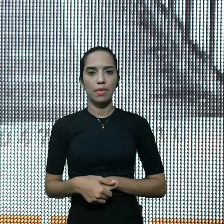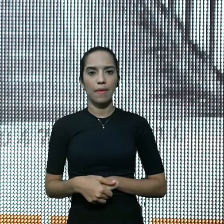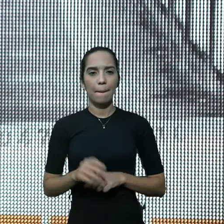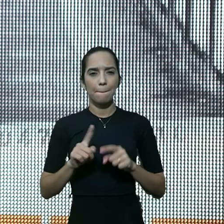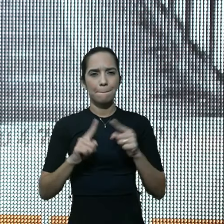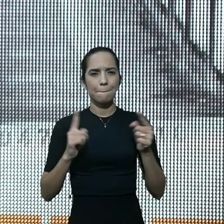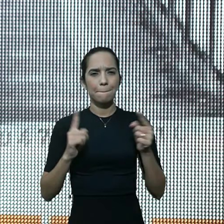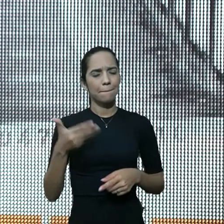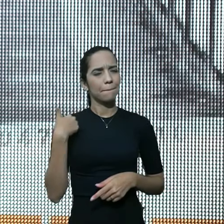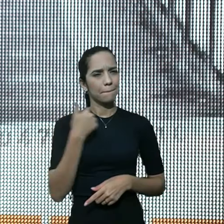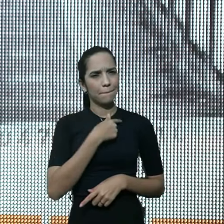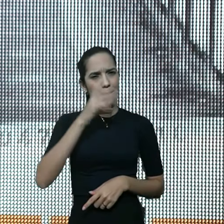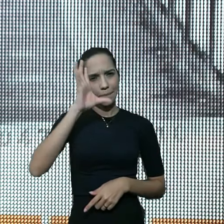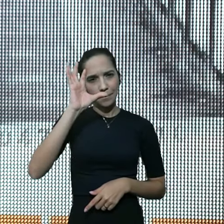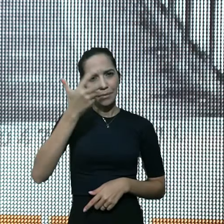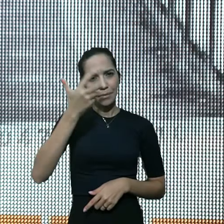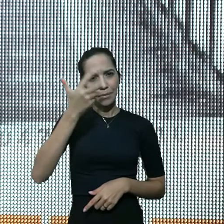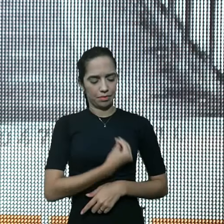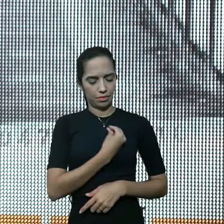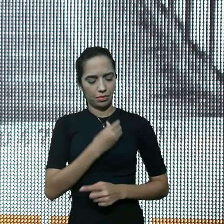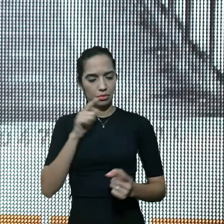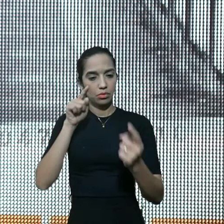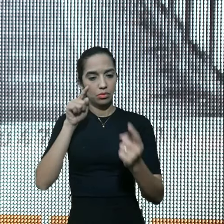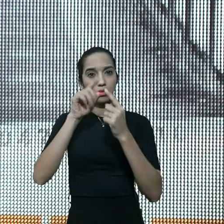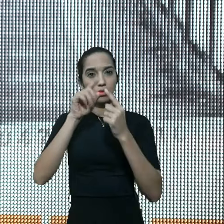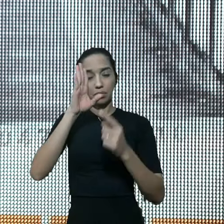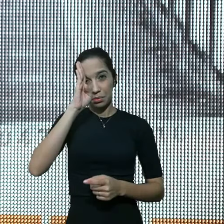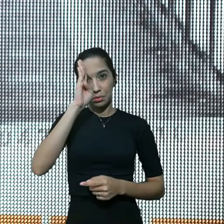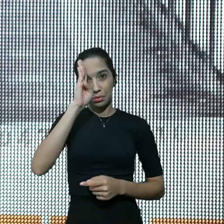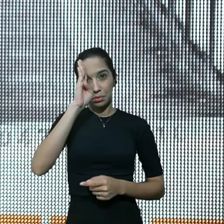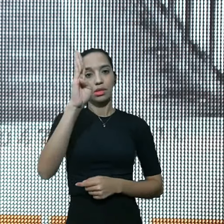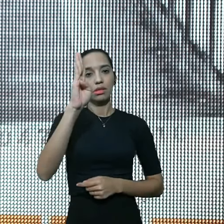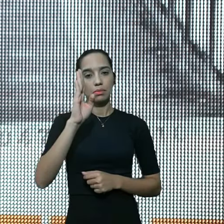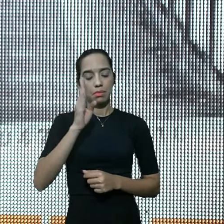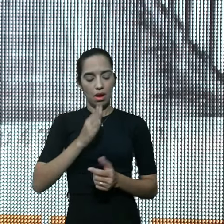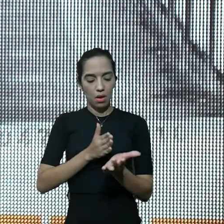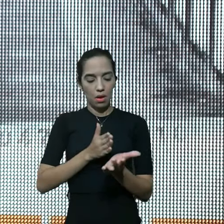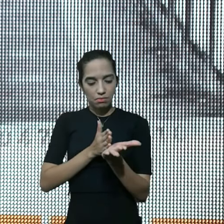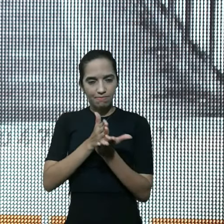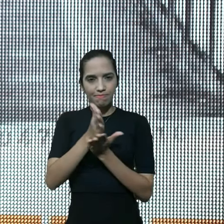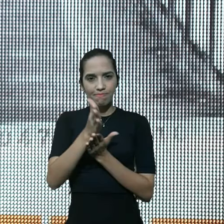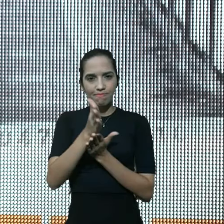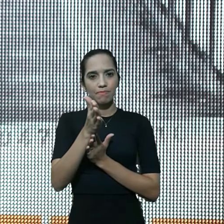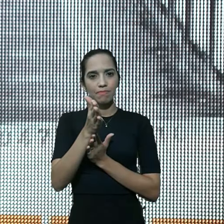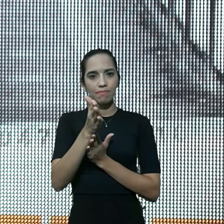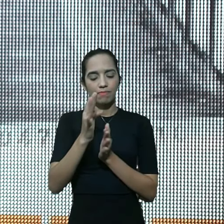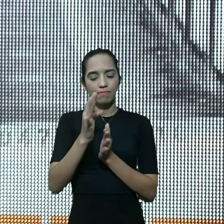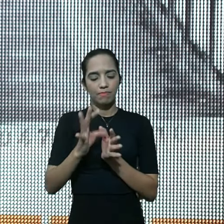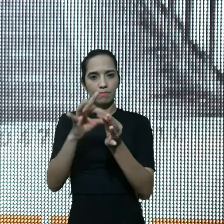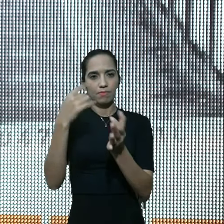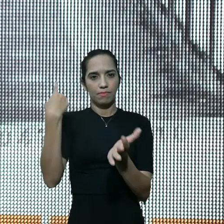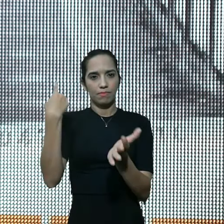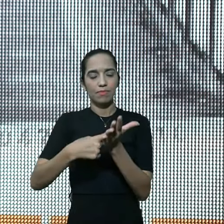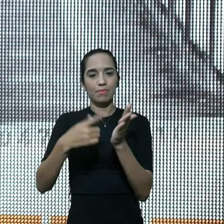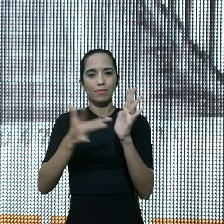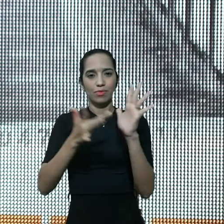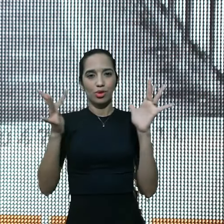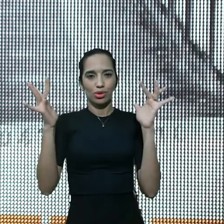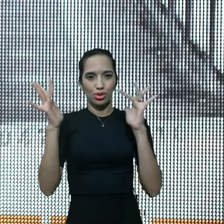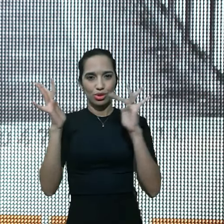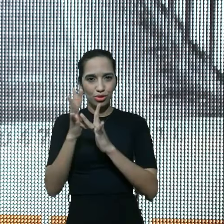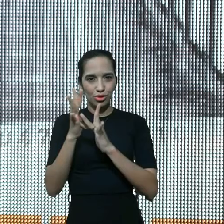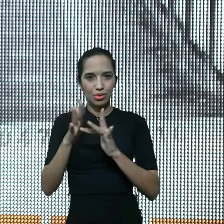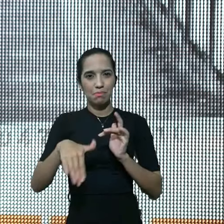mas, quando nós, decidimos viver, por um propósito maior, e andar, numa vida, numa aliança, maior, com Jesus,